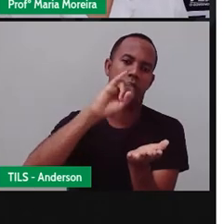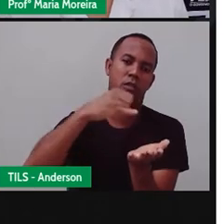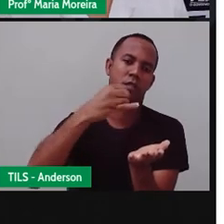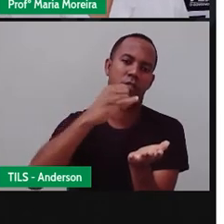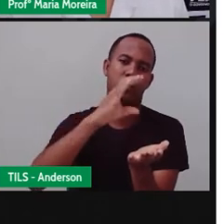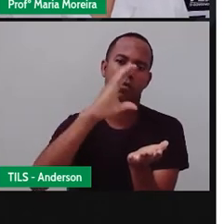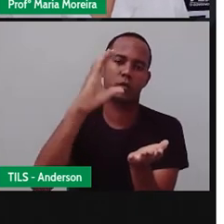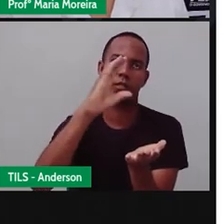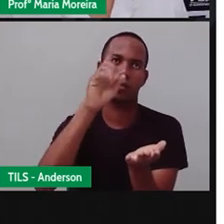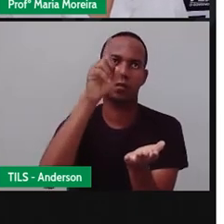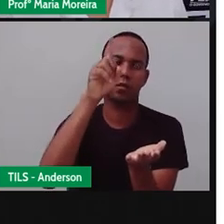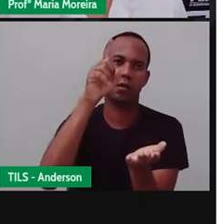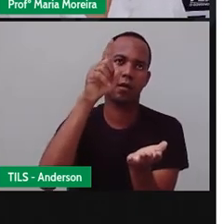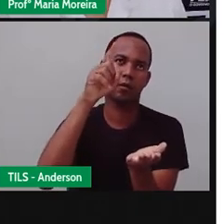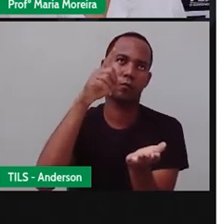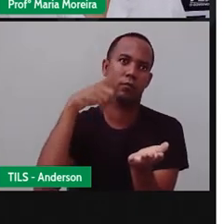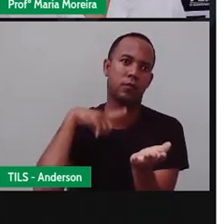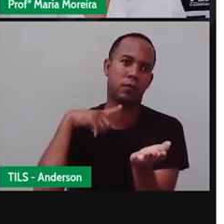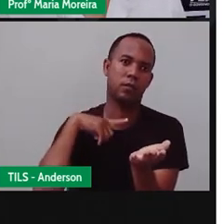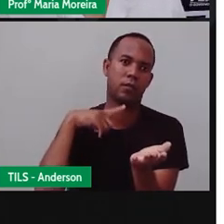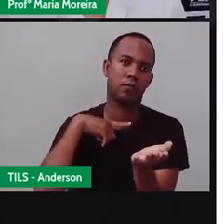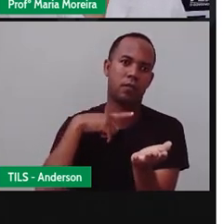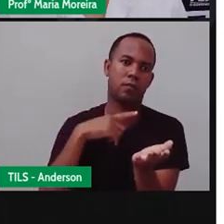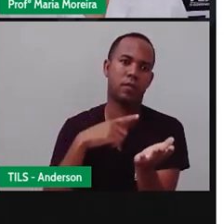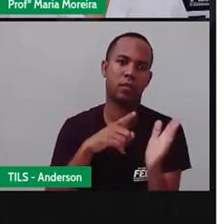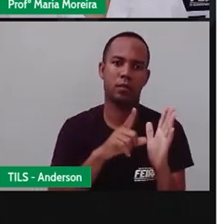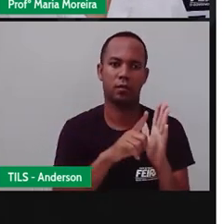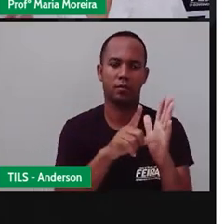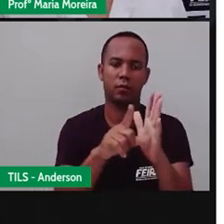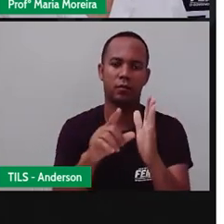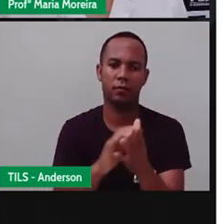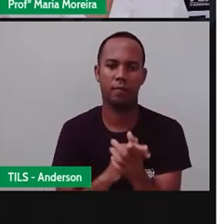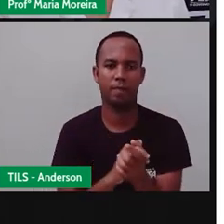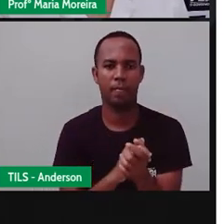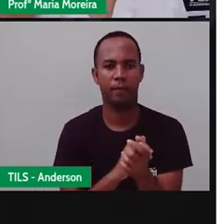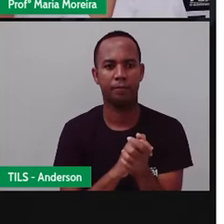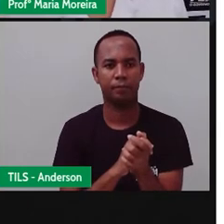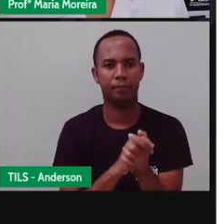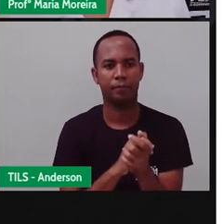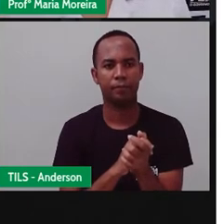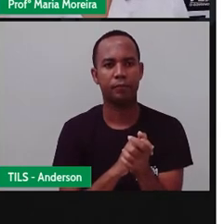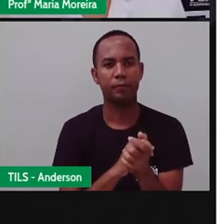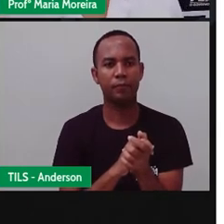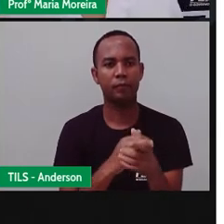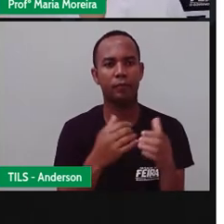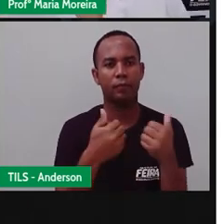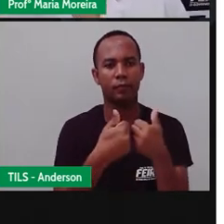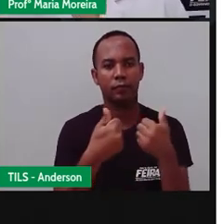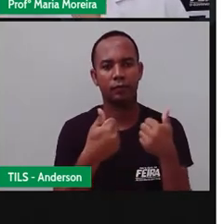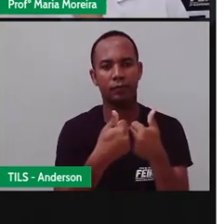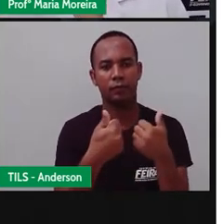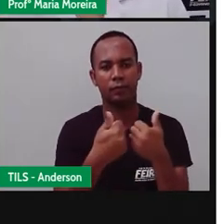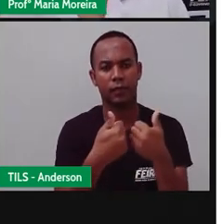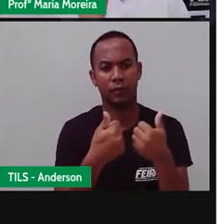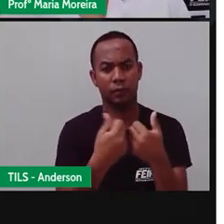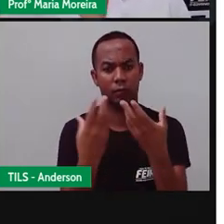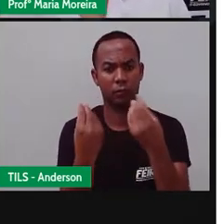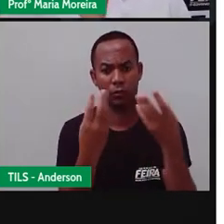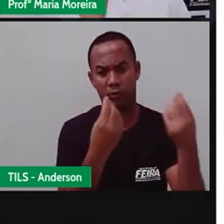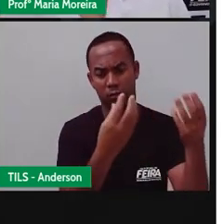próximo. Aqui a gente está, né? A Chacara São Cosmo, é bairro próximo do centro da cidade.